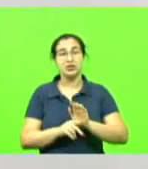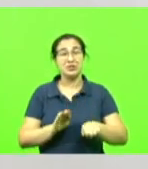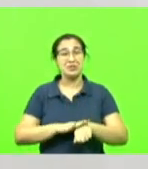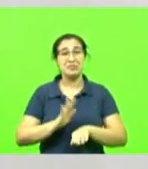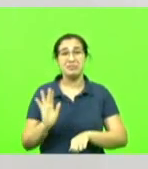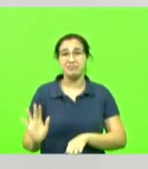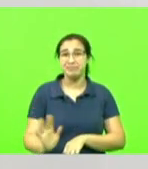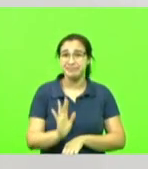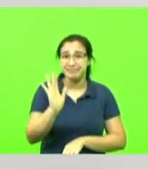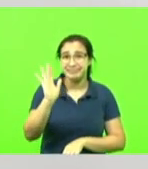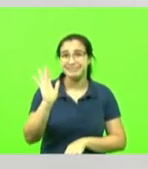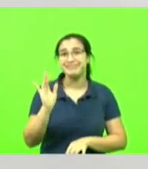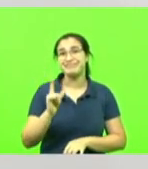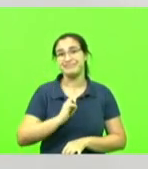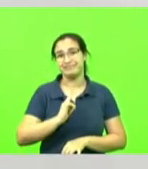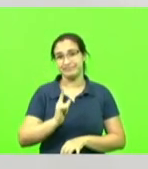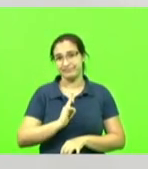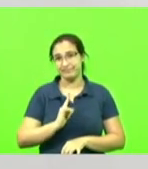contribuinte.